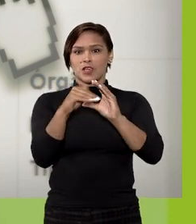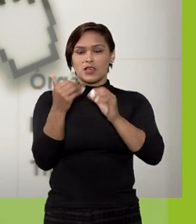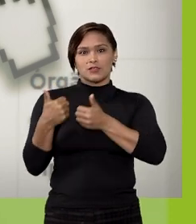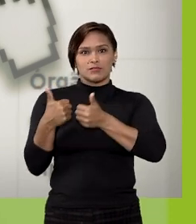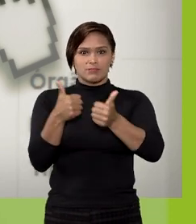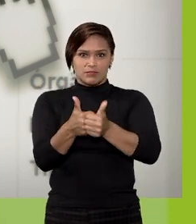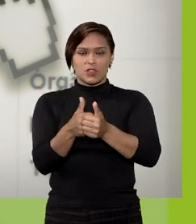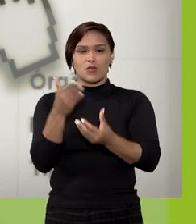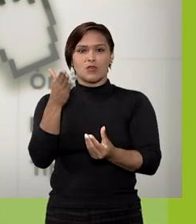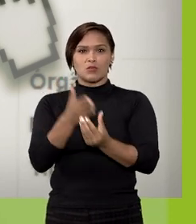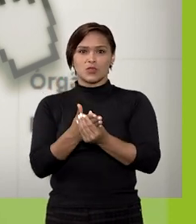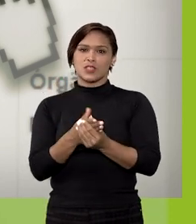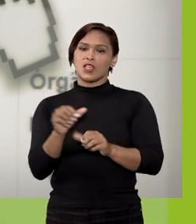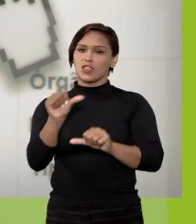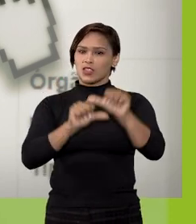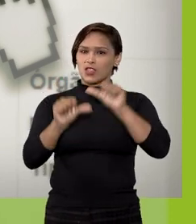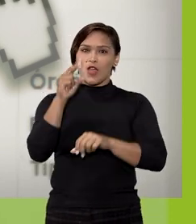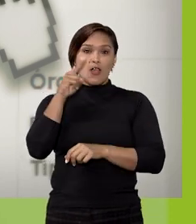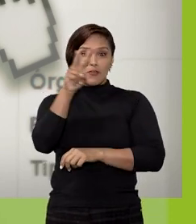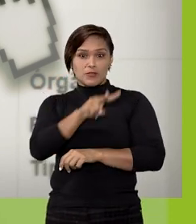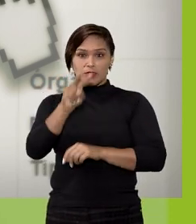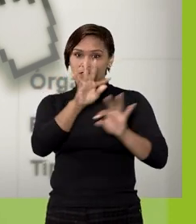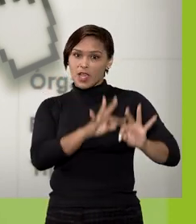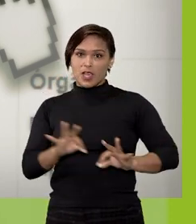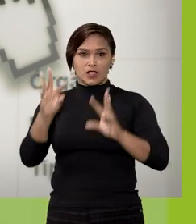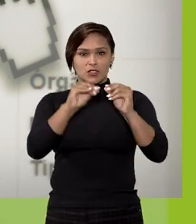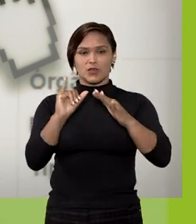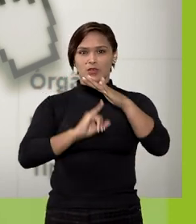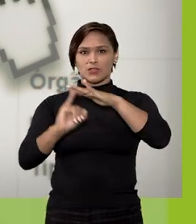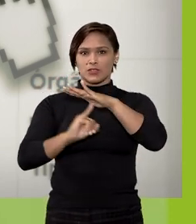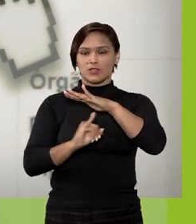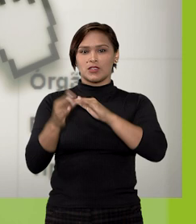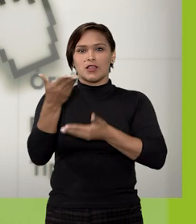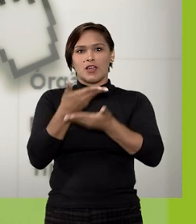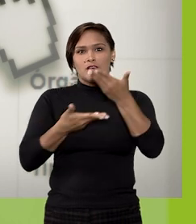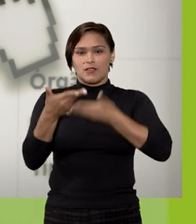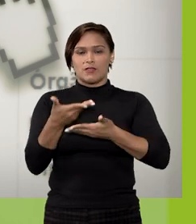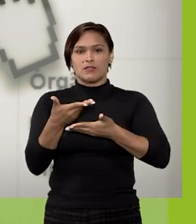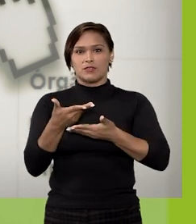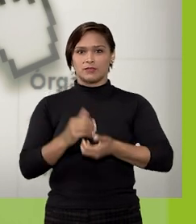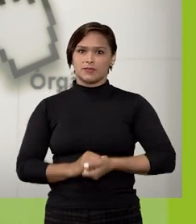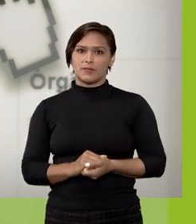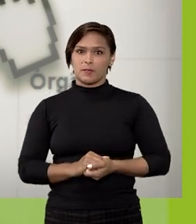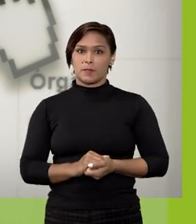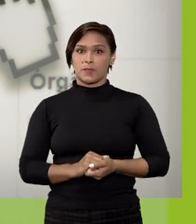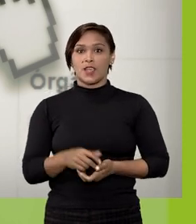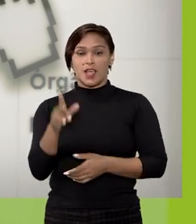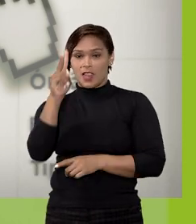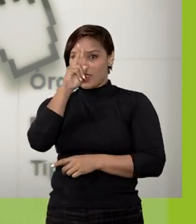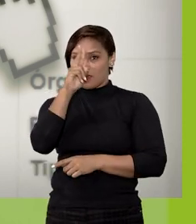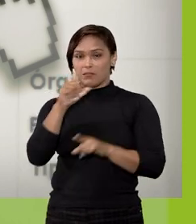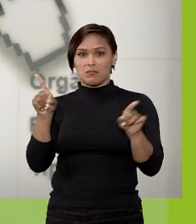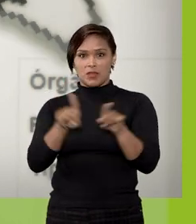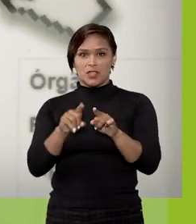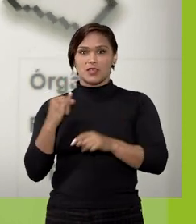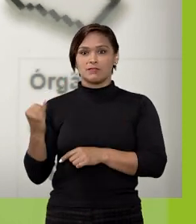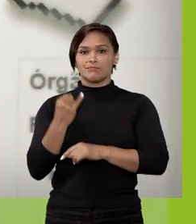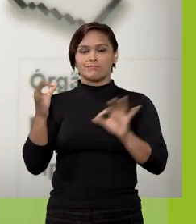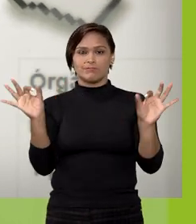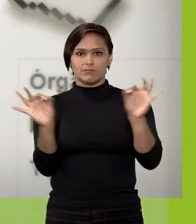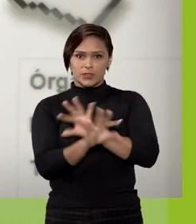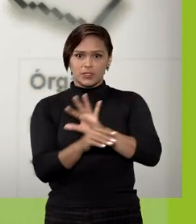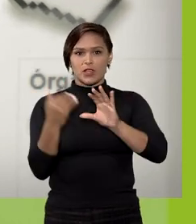instruído, o processo torna-se visível a todas as instituições envolvidas. Vale ressaltar ainda que o